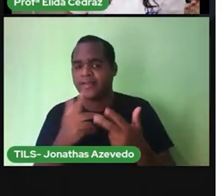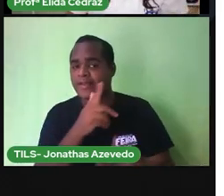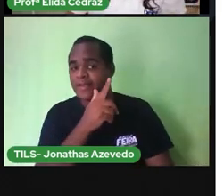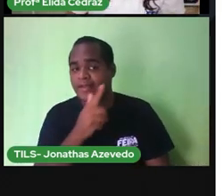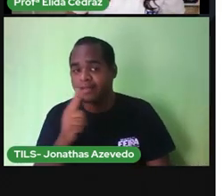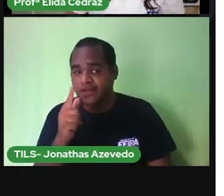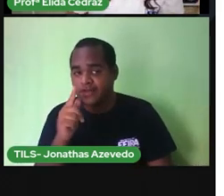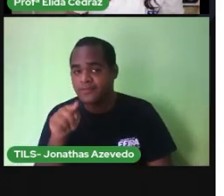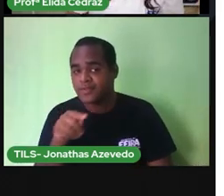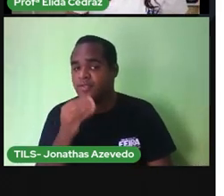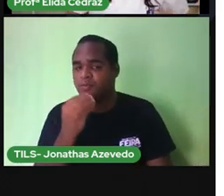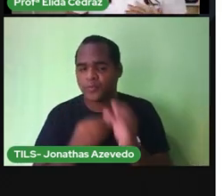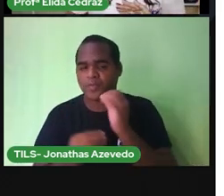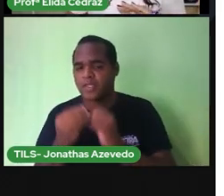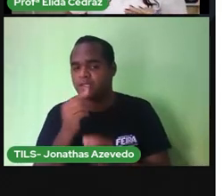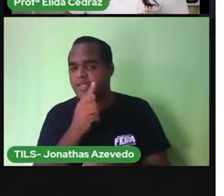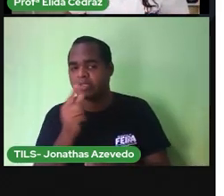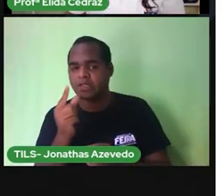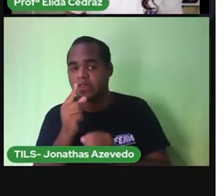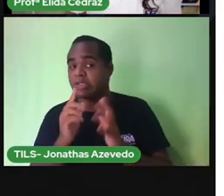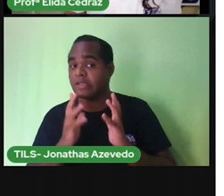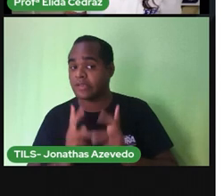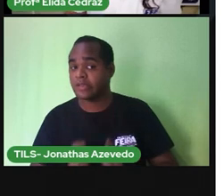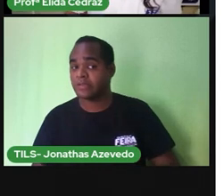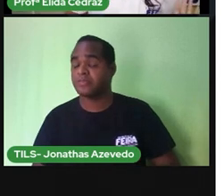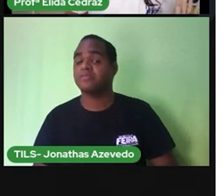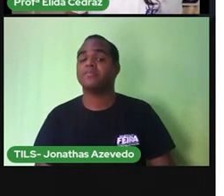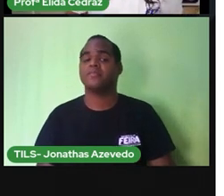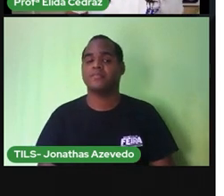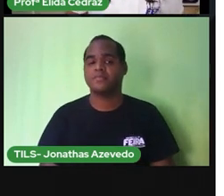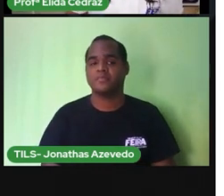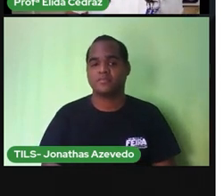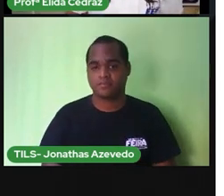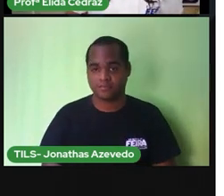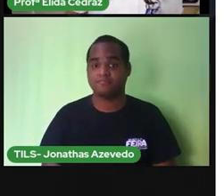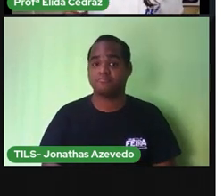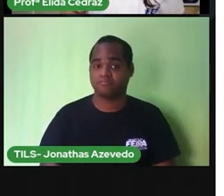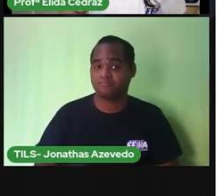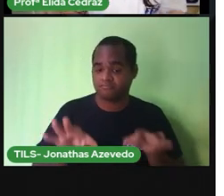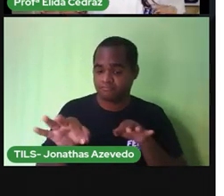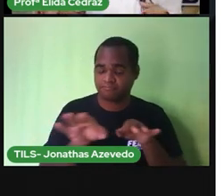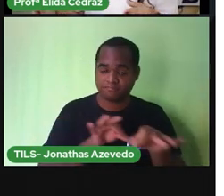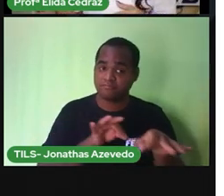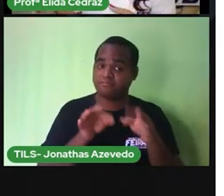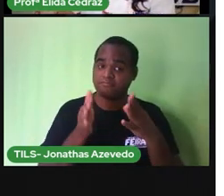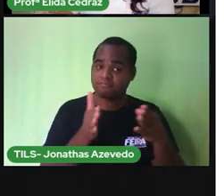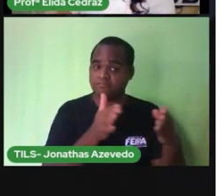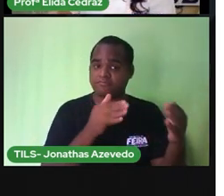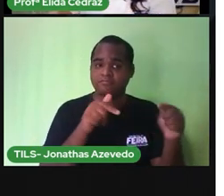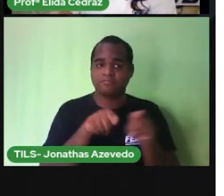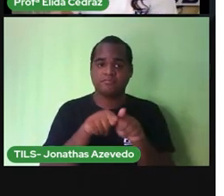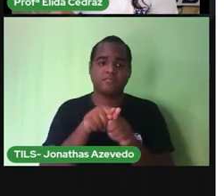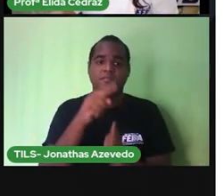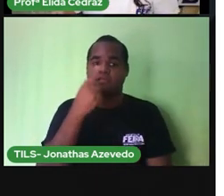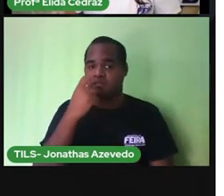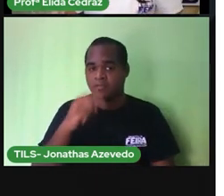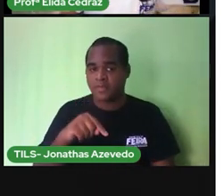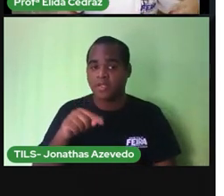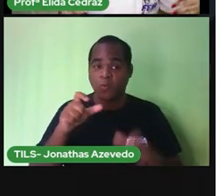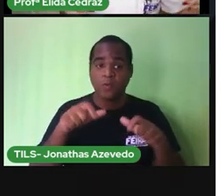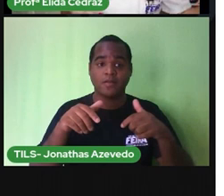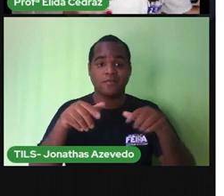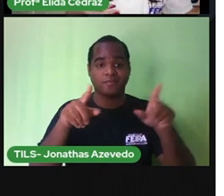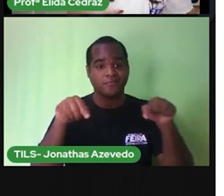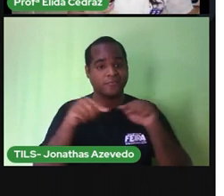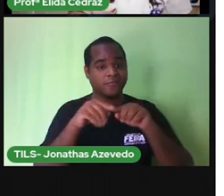vocês costumam fazer o lanche tá tudo tão limpinho tudo tão organizado tem lixeira na sala de aula